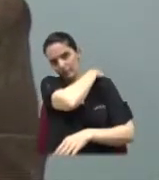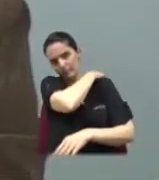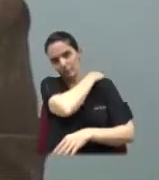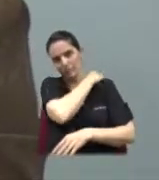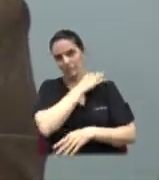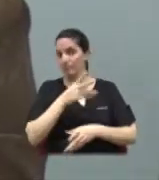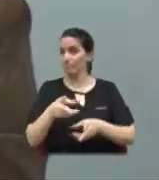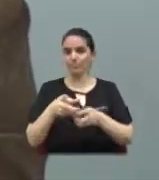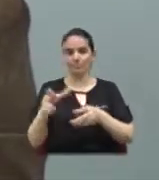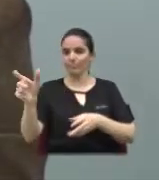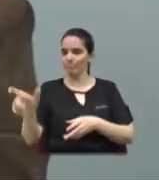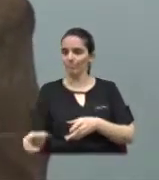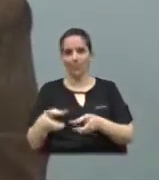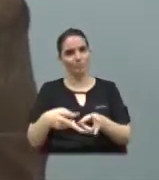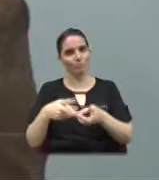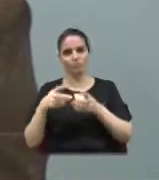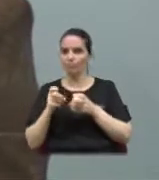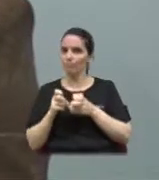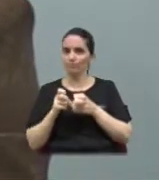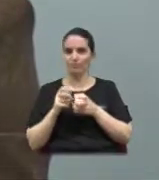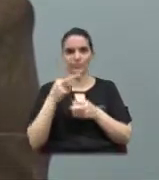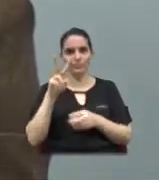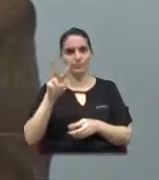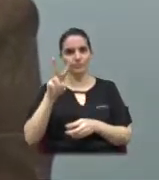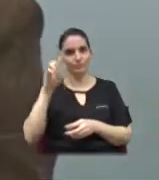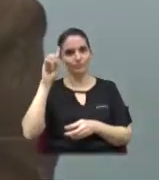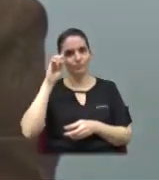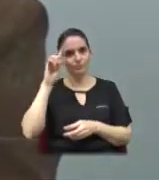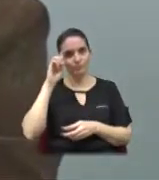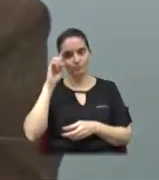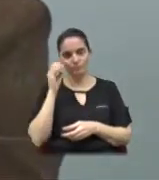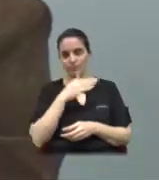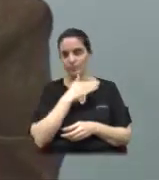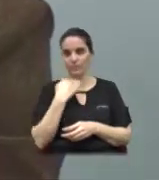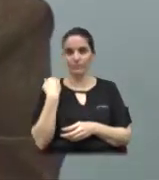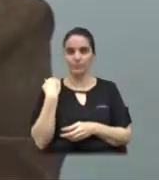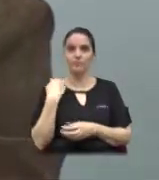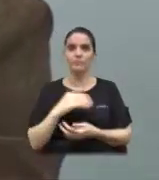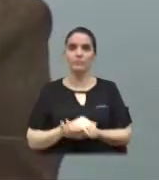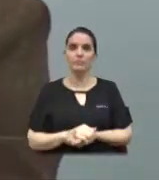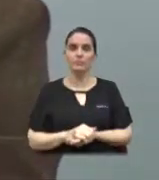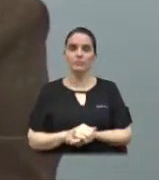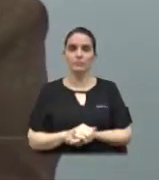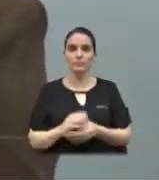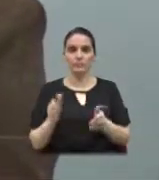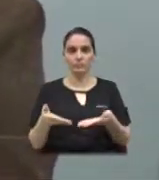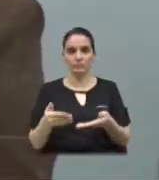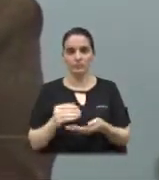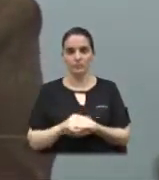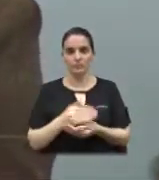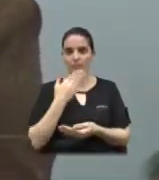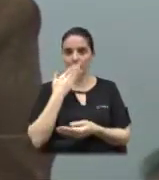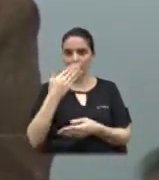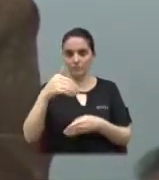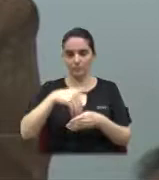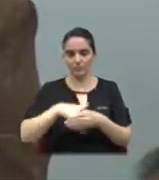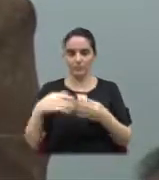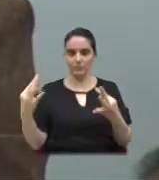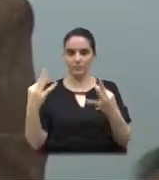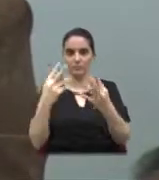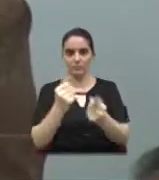percebeu que estava com essa pneumonia e praticamente em dois dias ela veio a falecer. Então, eu peço o voto de todos